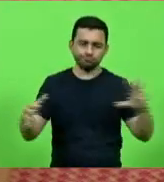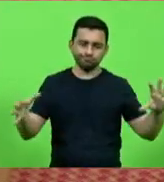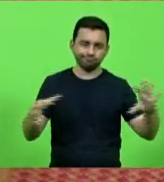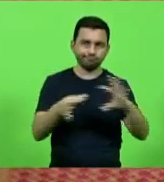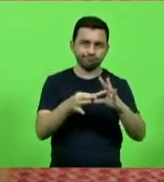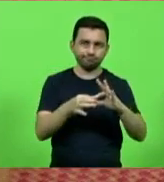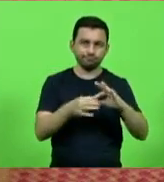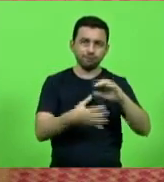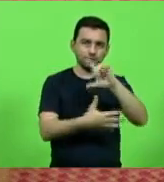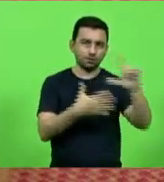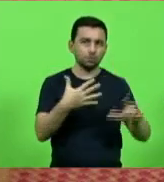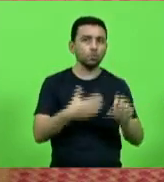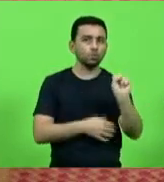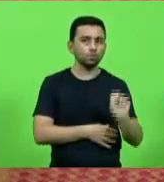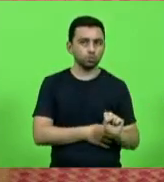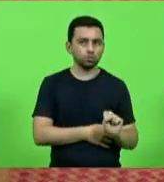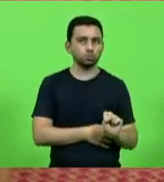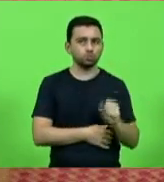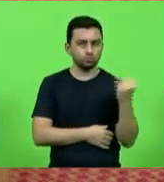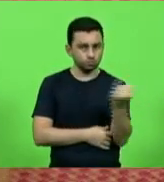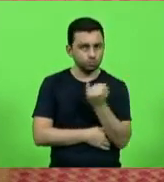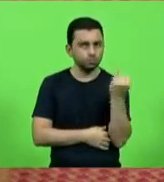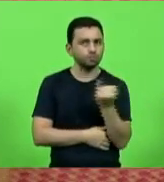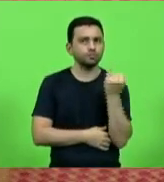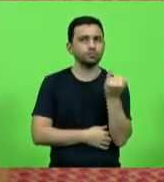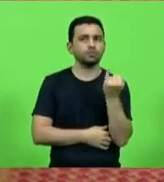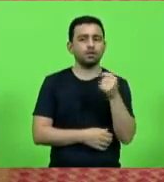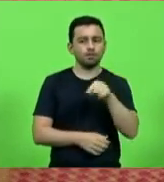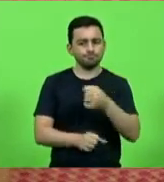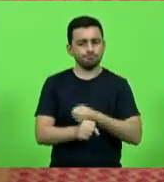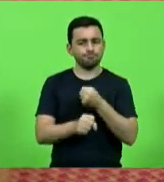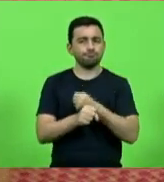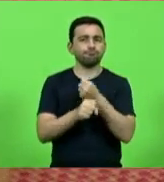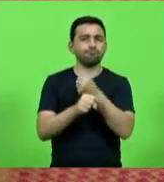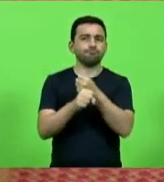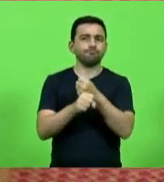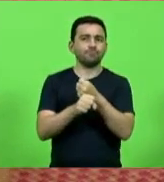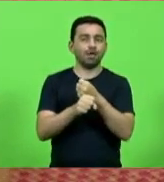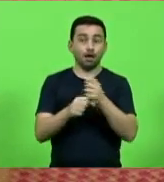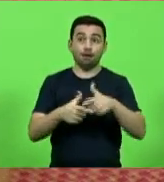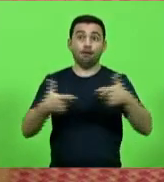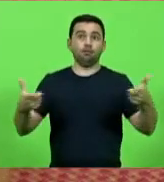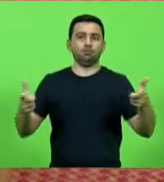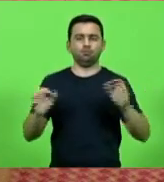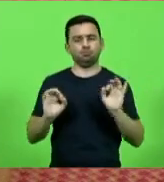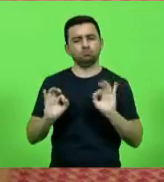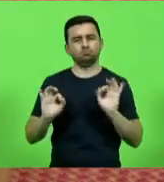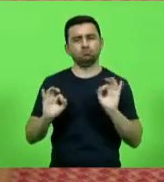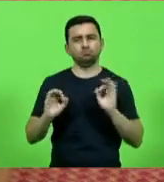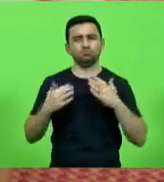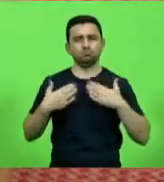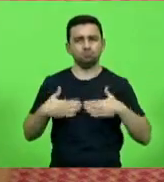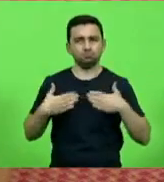nosso litoral sul, e é importantíssima. Uma obra que não é tão grande dentro,